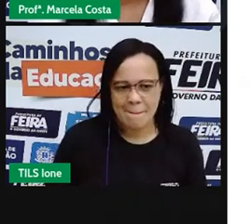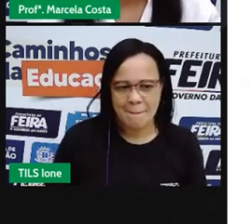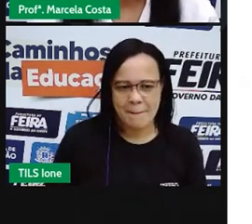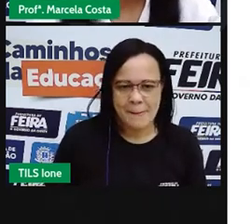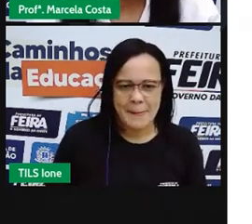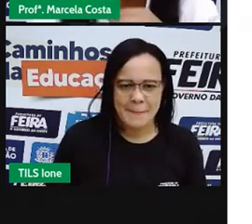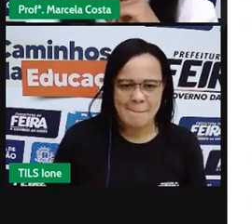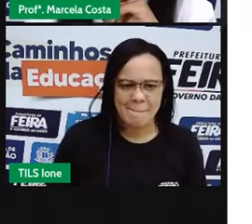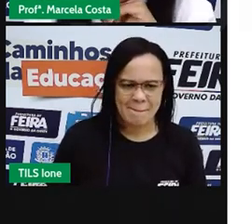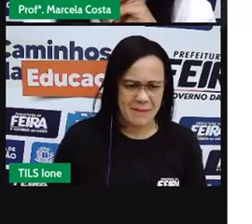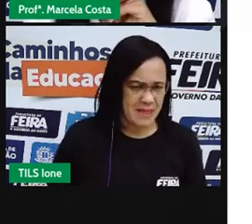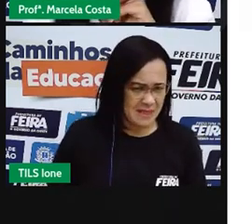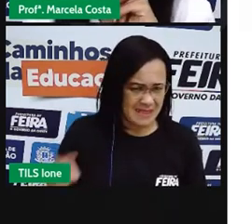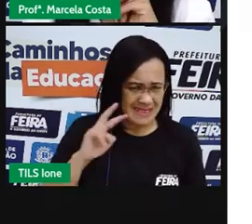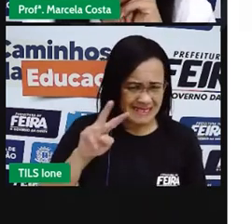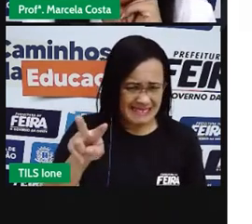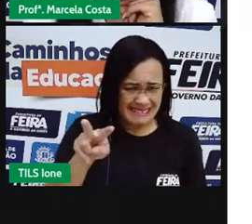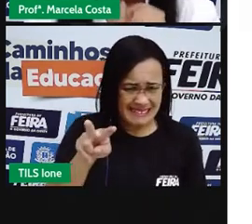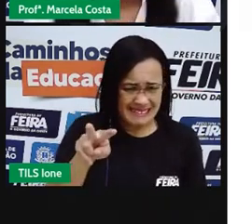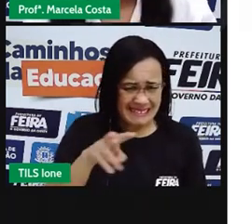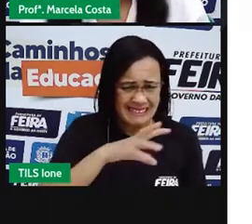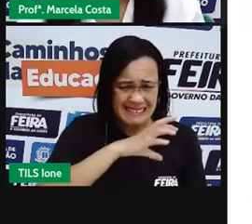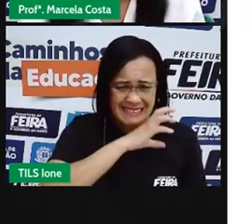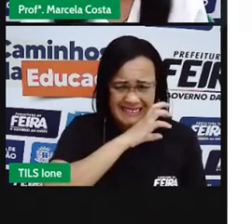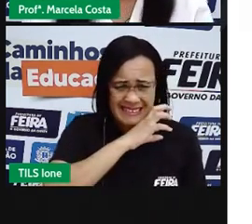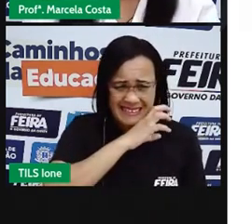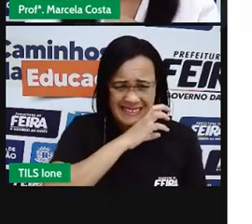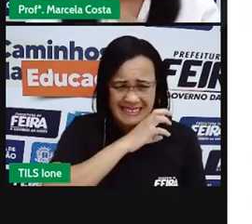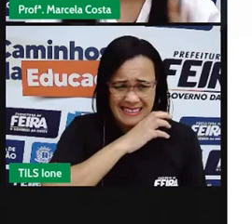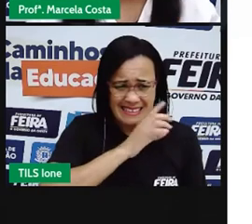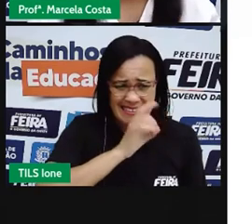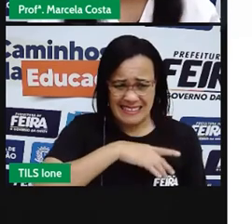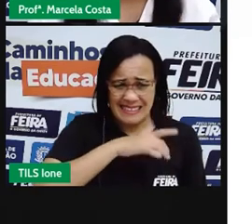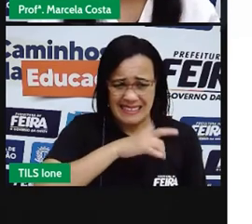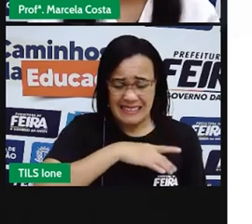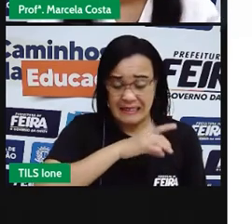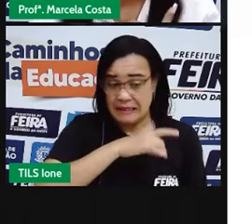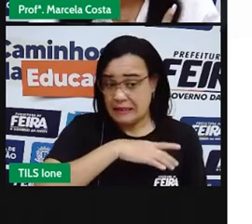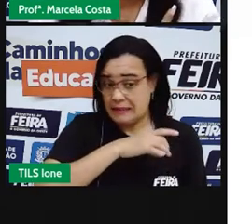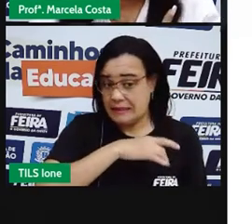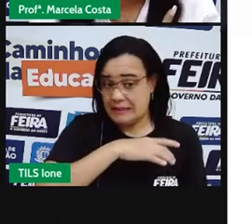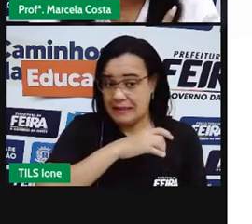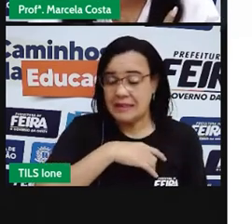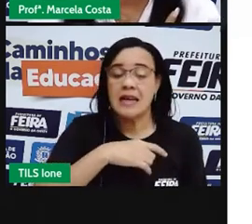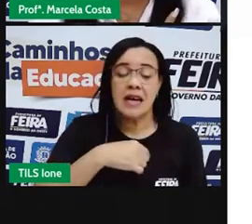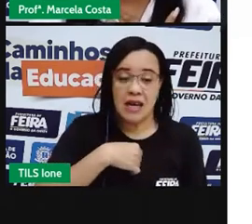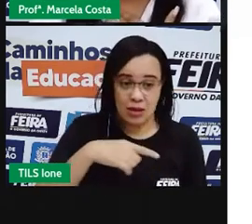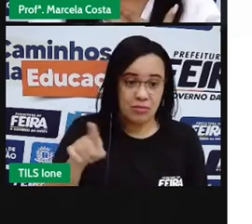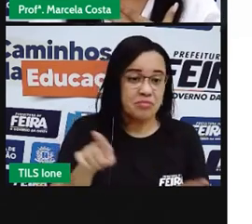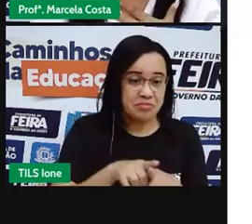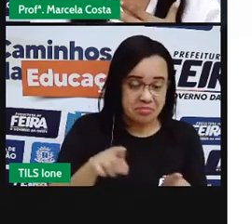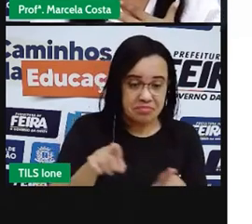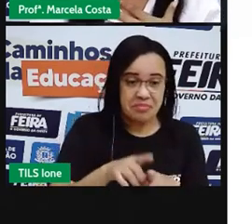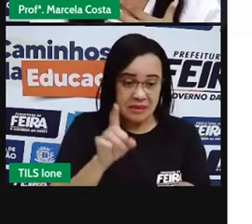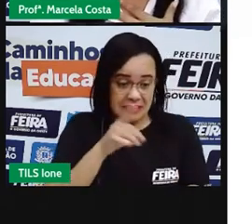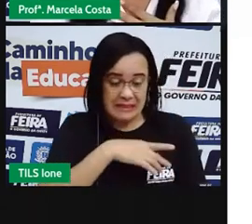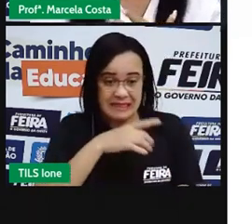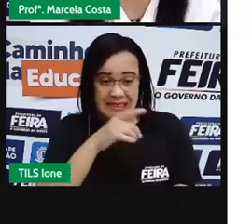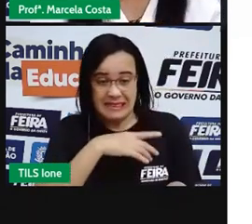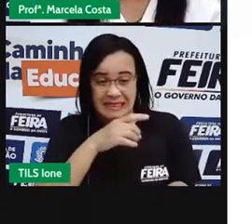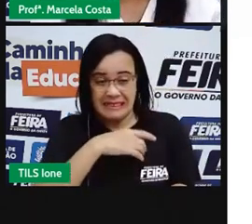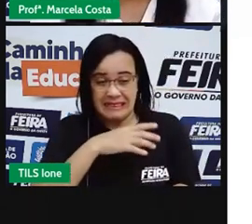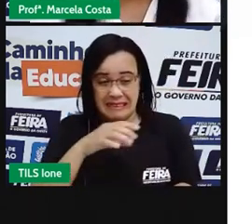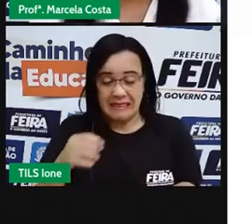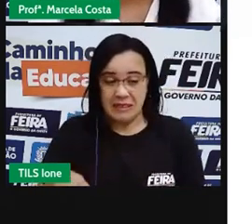E esse animal aqui? Há que muita gente morre de medo. Eu, por exemplo, tenho muito gosto desse animal.